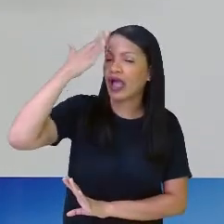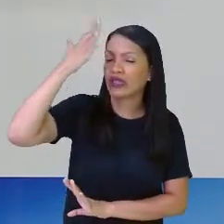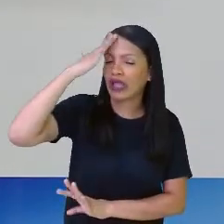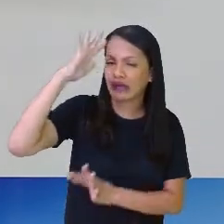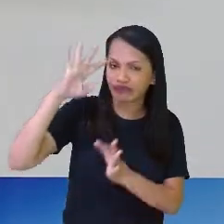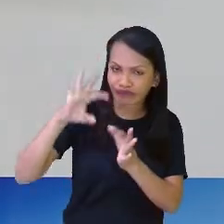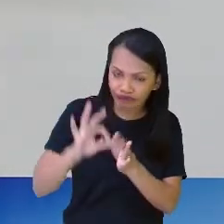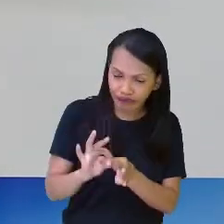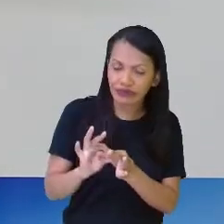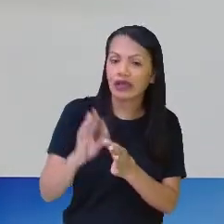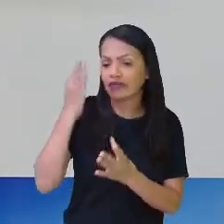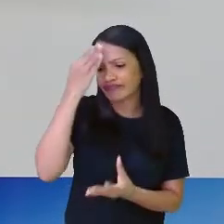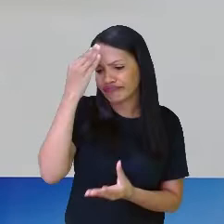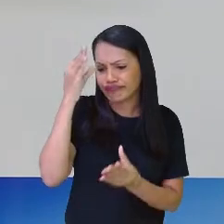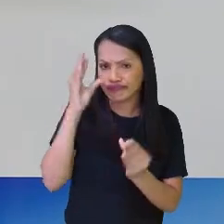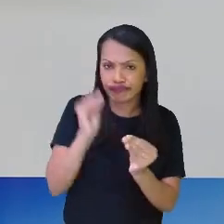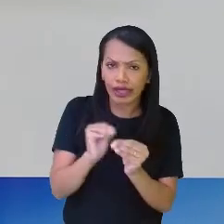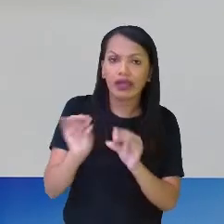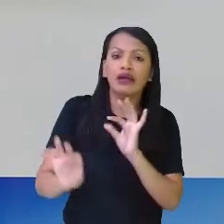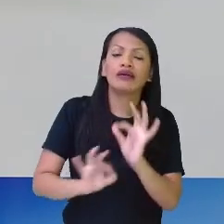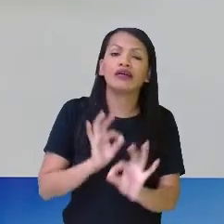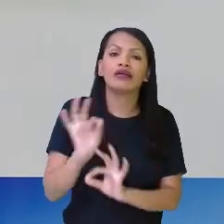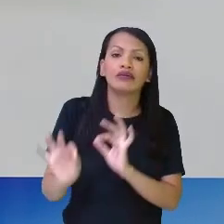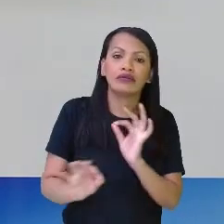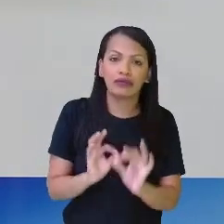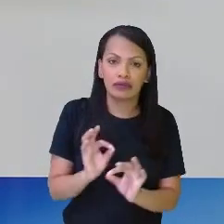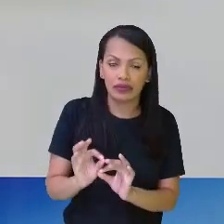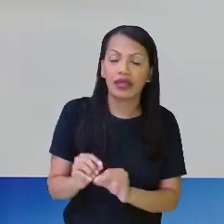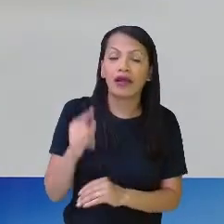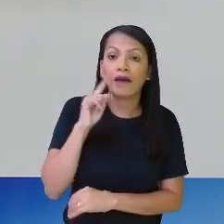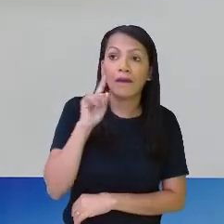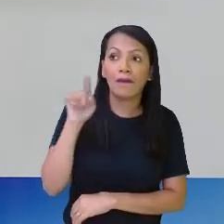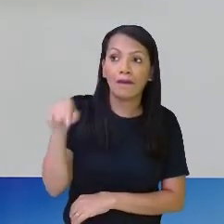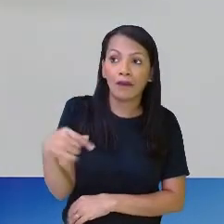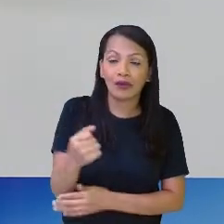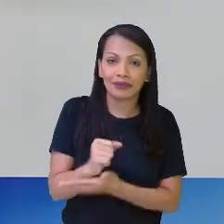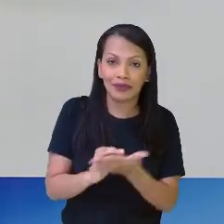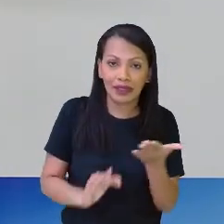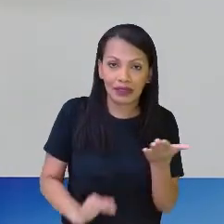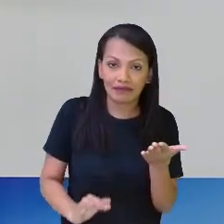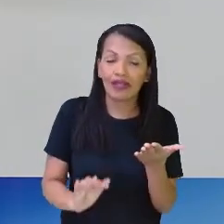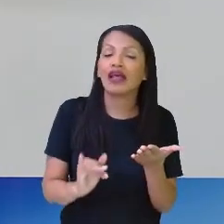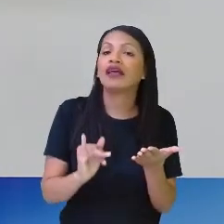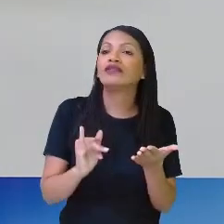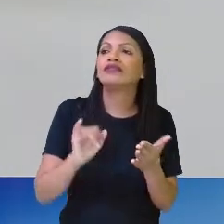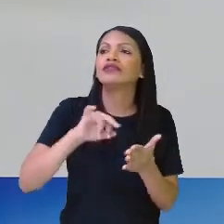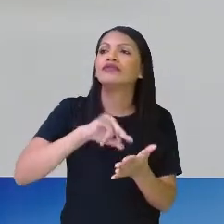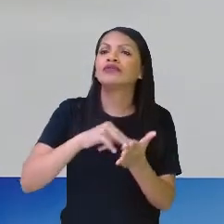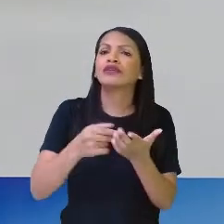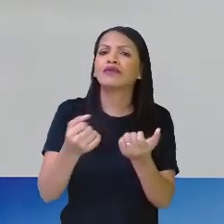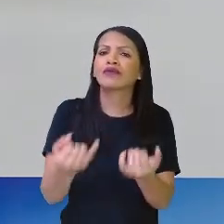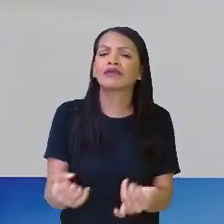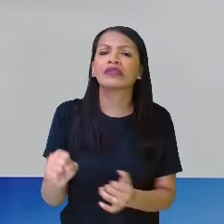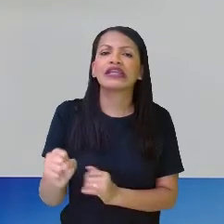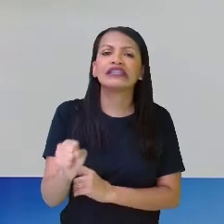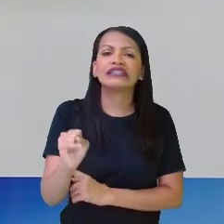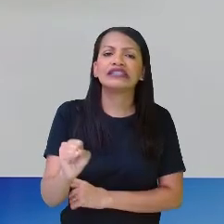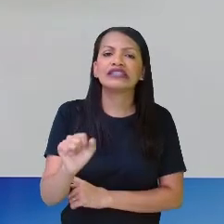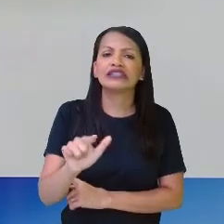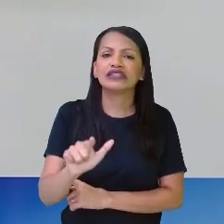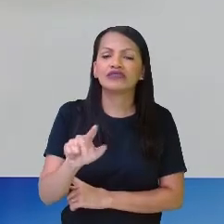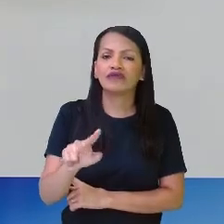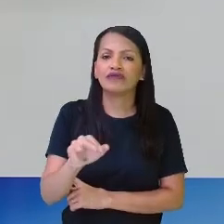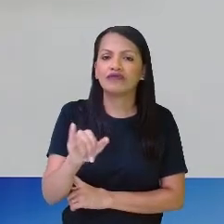as coisas. E olha a nossa situação problema, a próxima situação problema diz o seguinte. Silvia fez dez